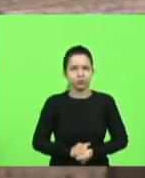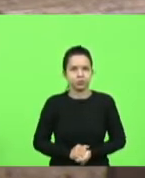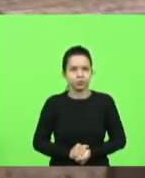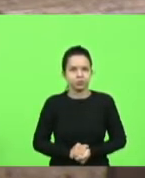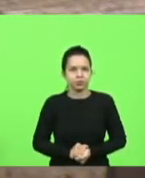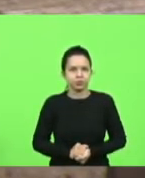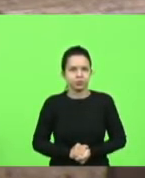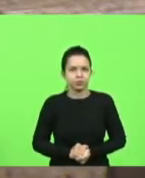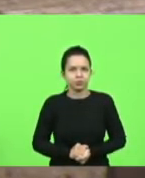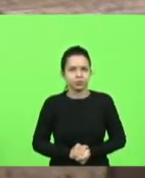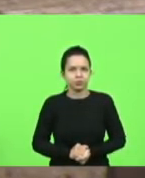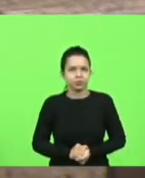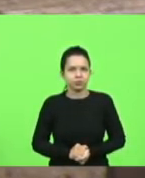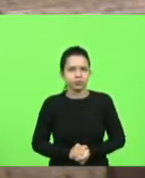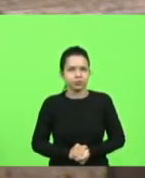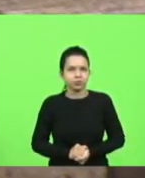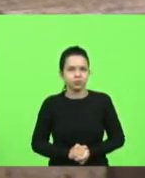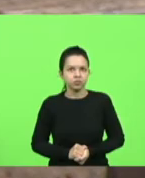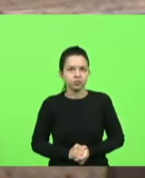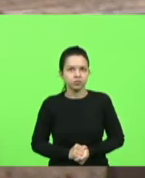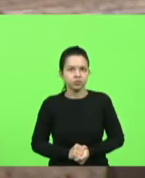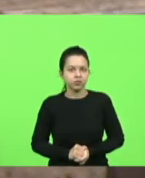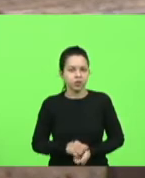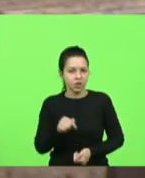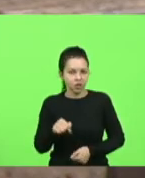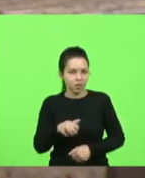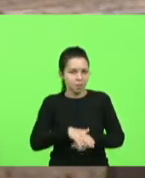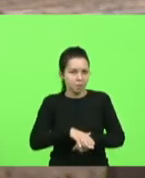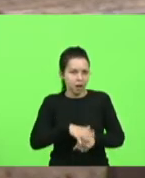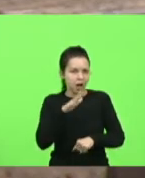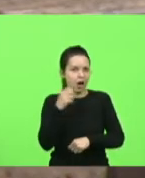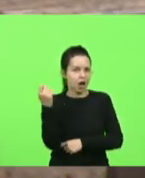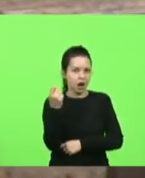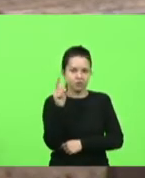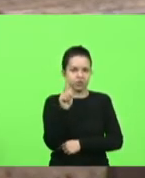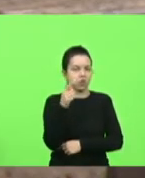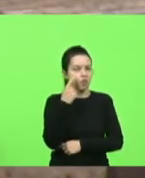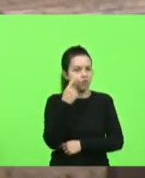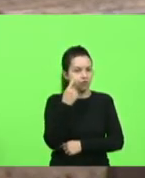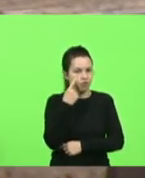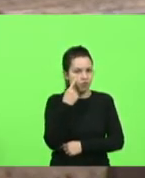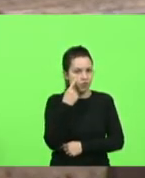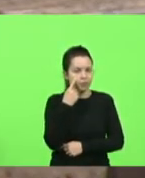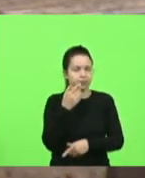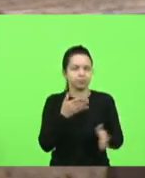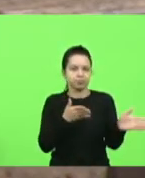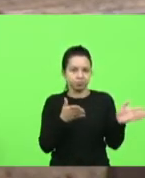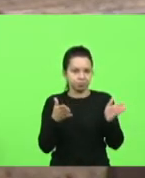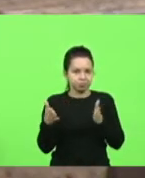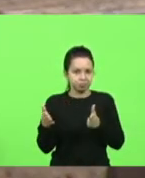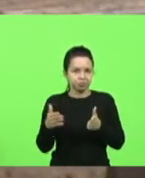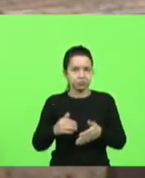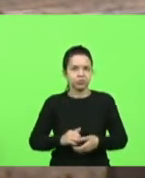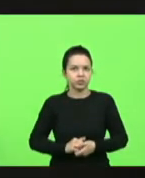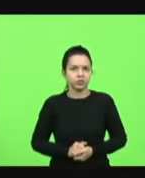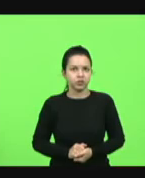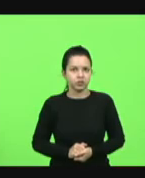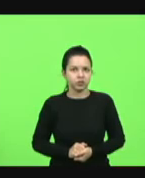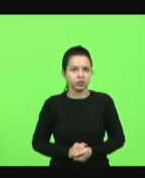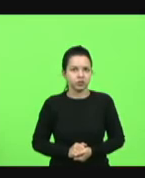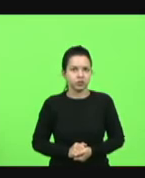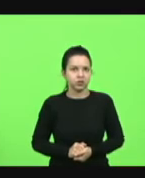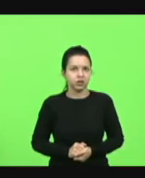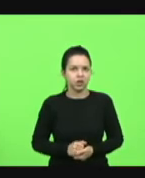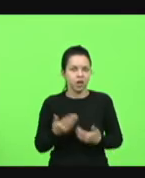mas isso aqui não é ainda o mais dos graves pode passar essa senhora senhora que eles gostam de falar senhora